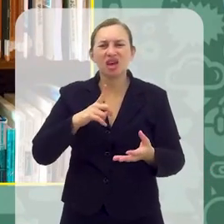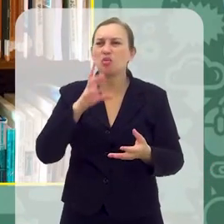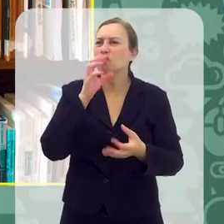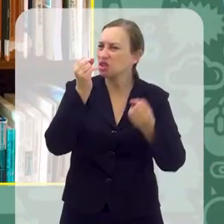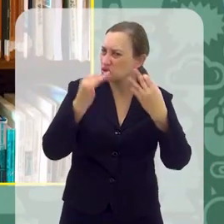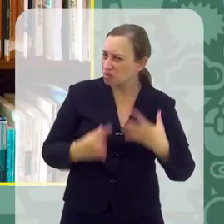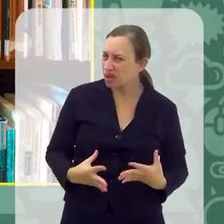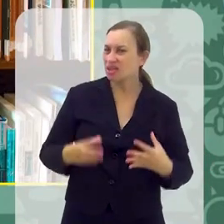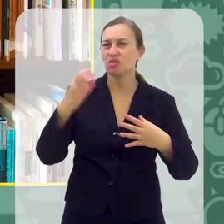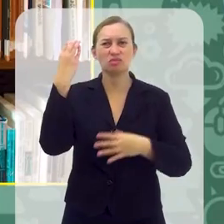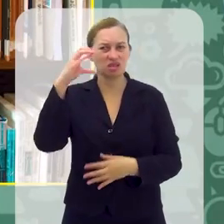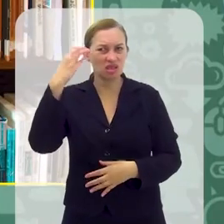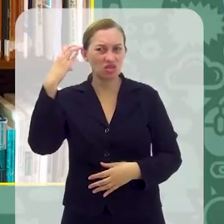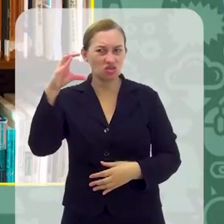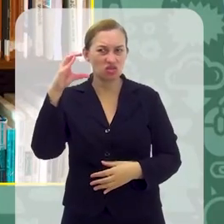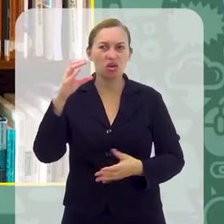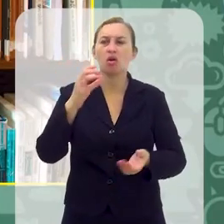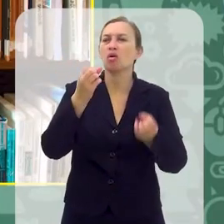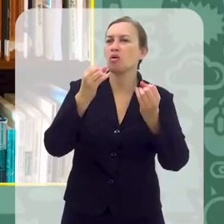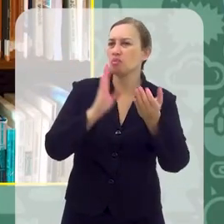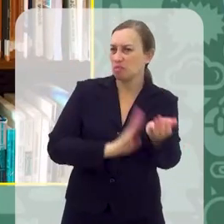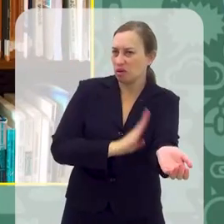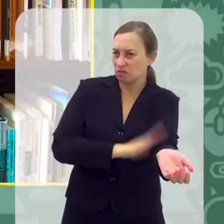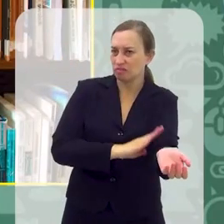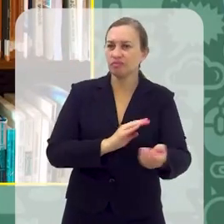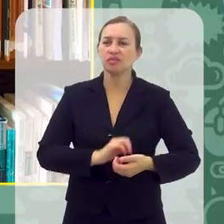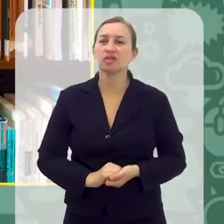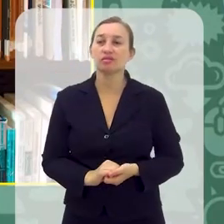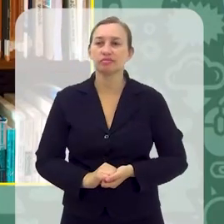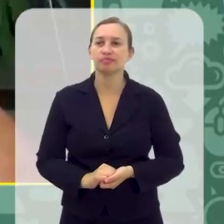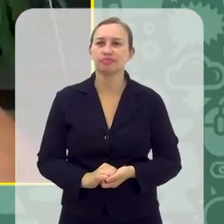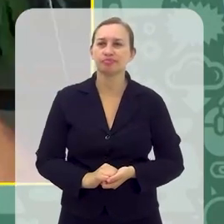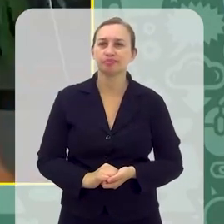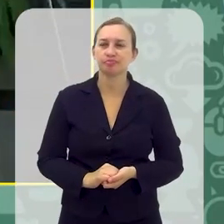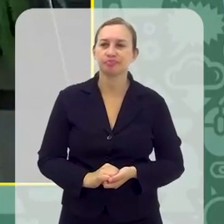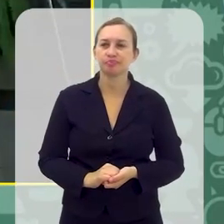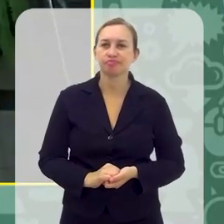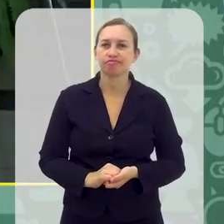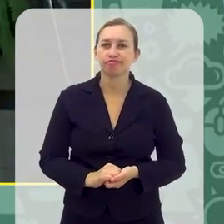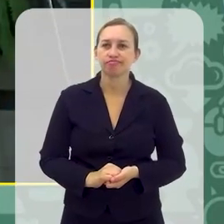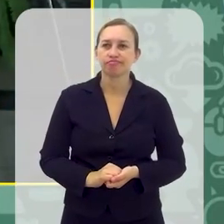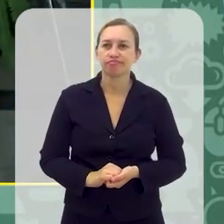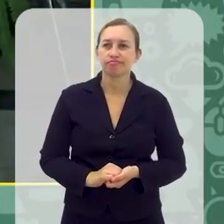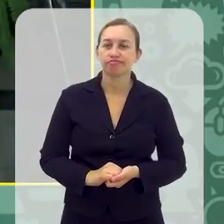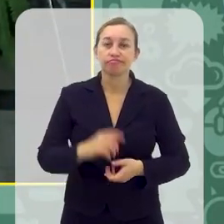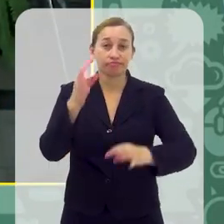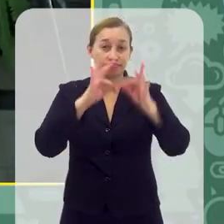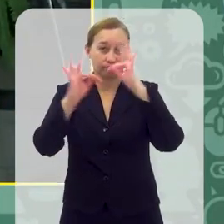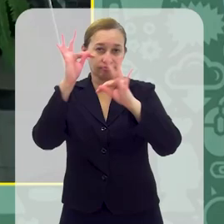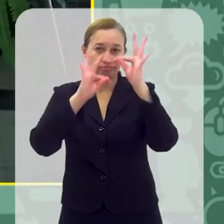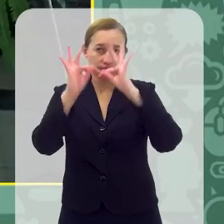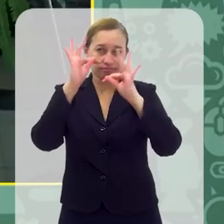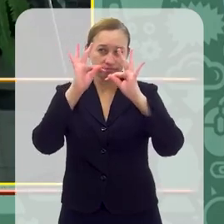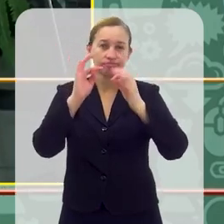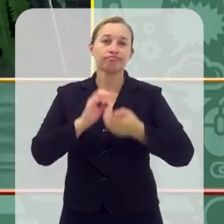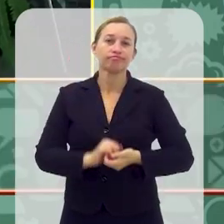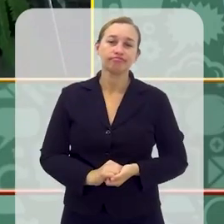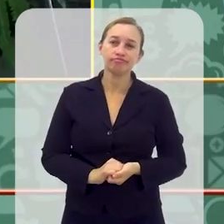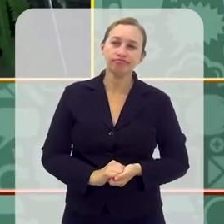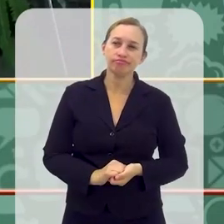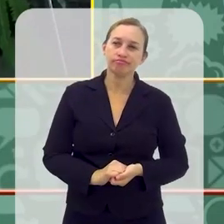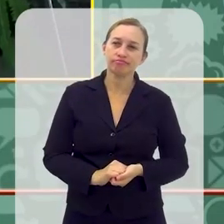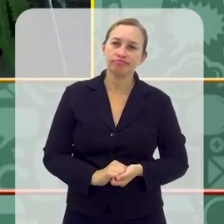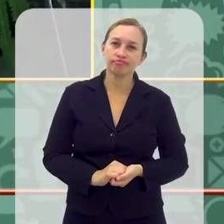justificativa, uma explicação científica para esse vício? É, elas são, essas tecnologias, elas vão sendo